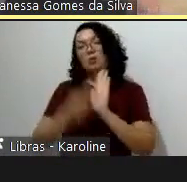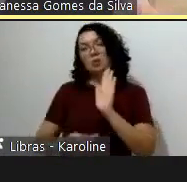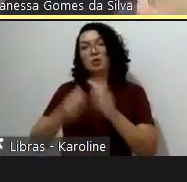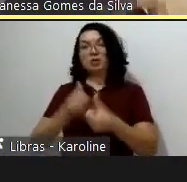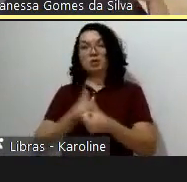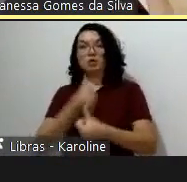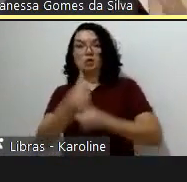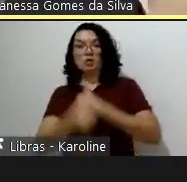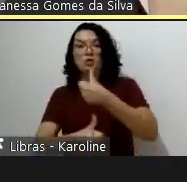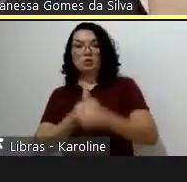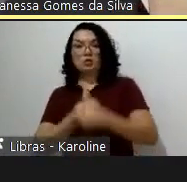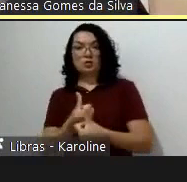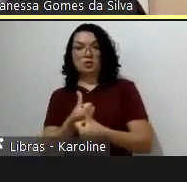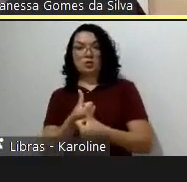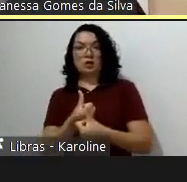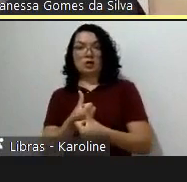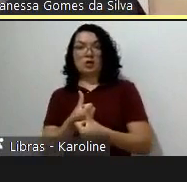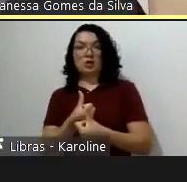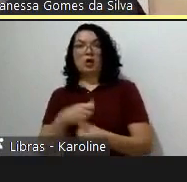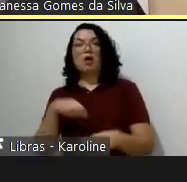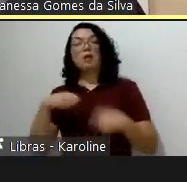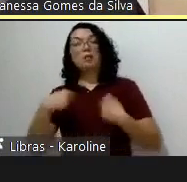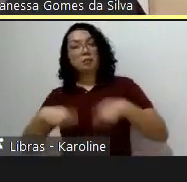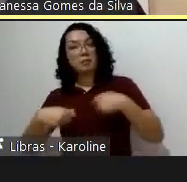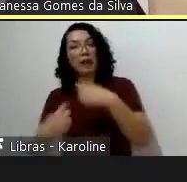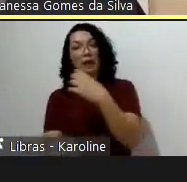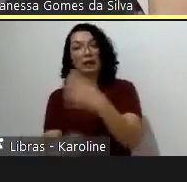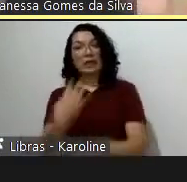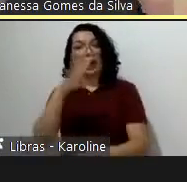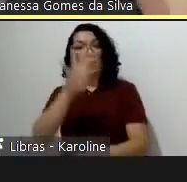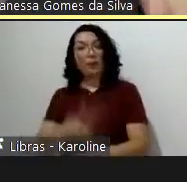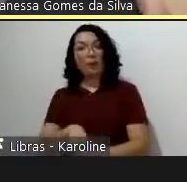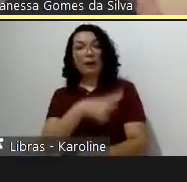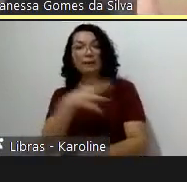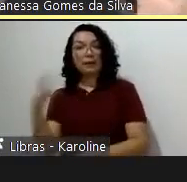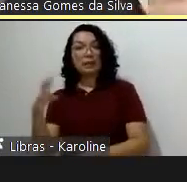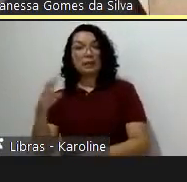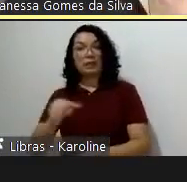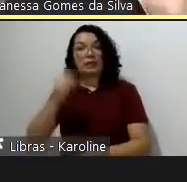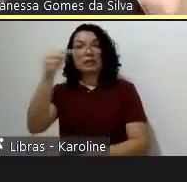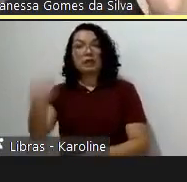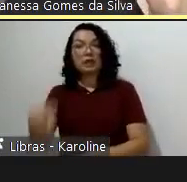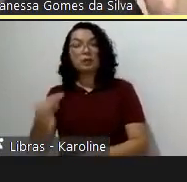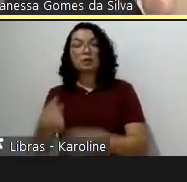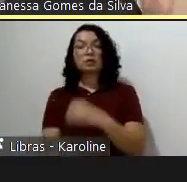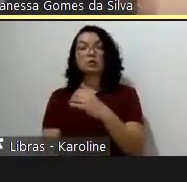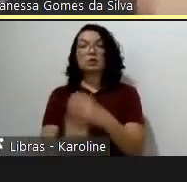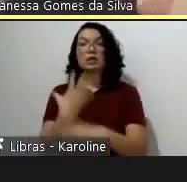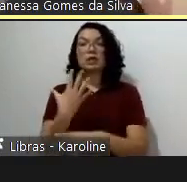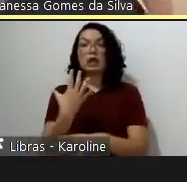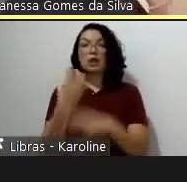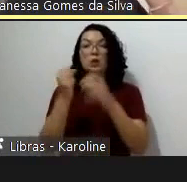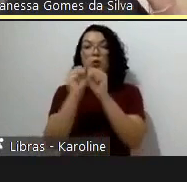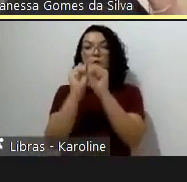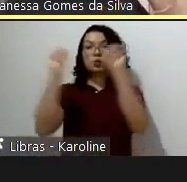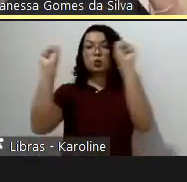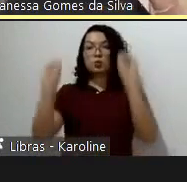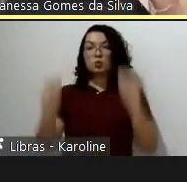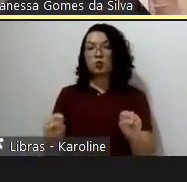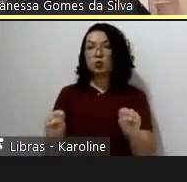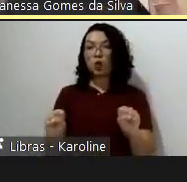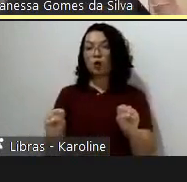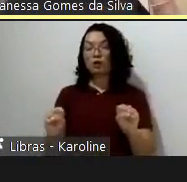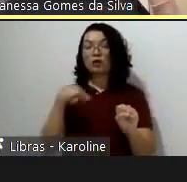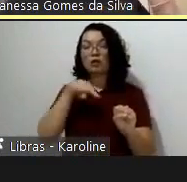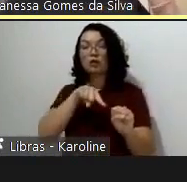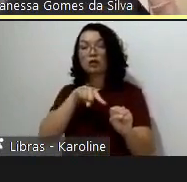adicionei também a avaliação operacional de energia com software muito simples, que era para também não criar muita complexidade de uma vez, mas que dava conta do